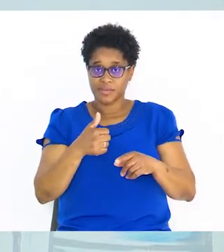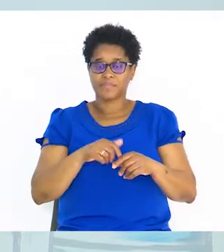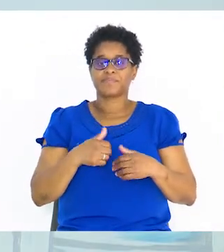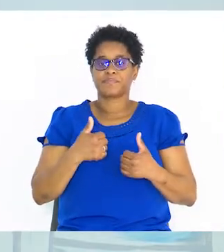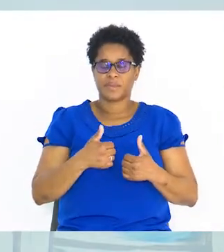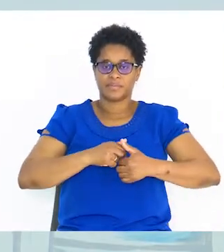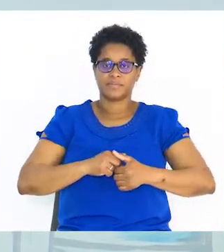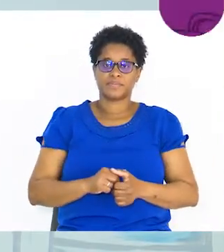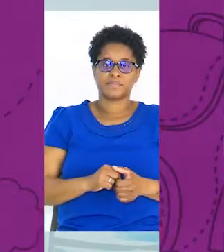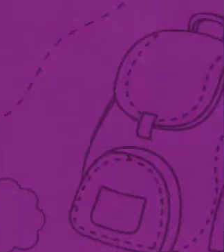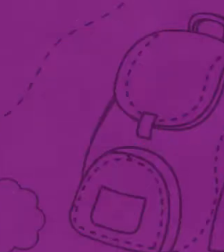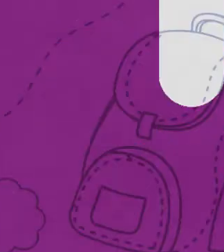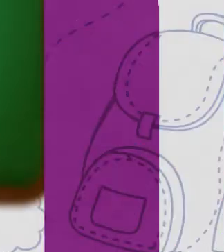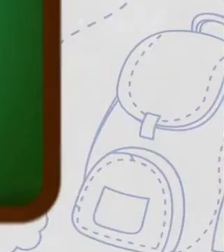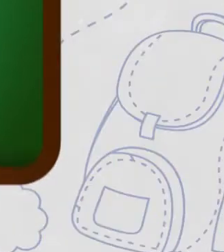Bem.